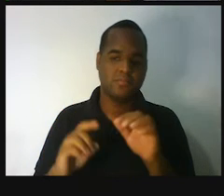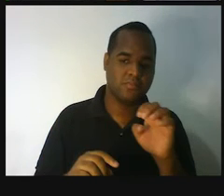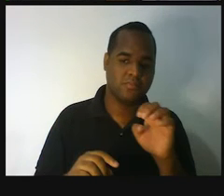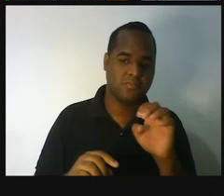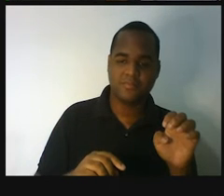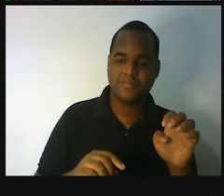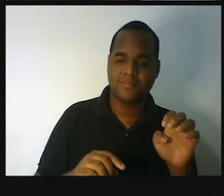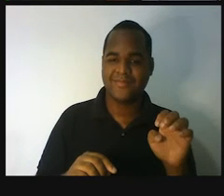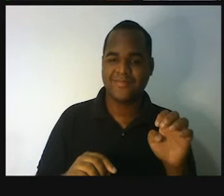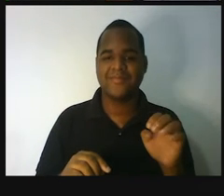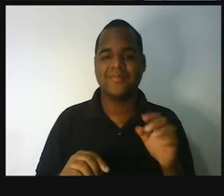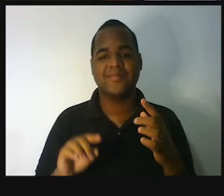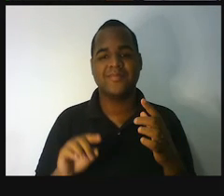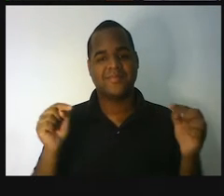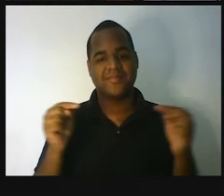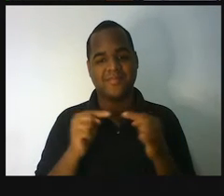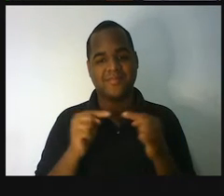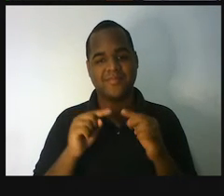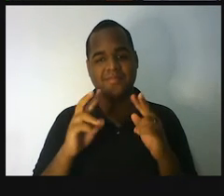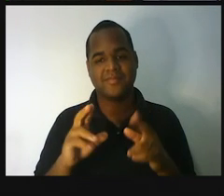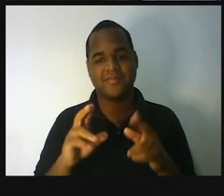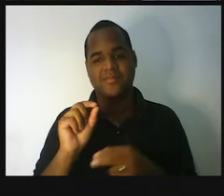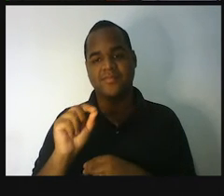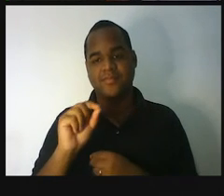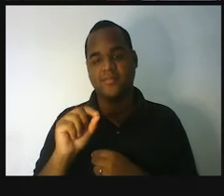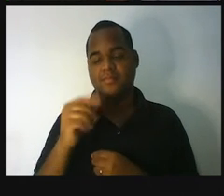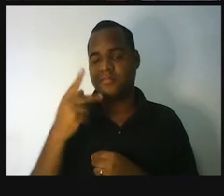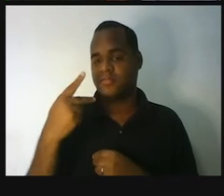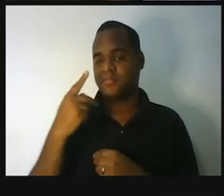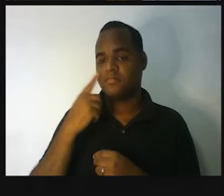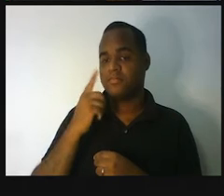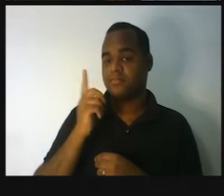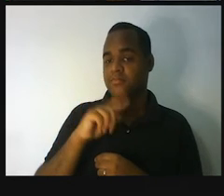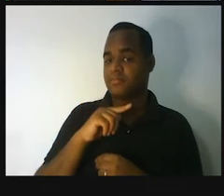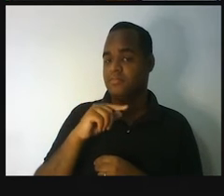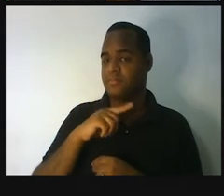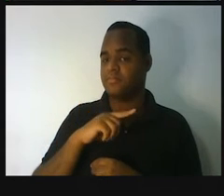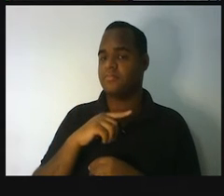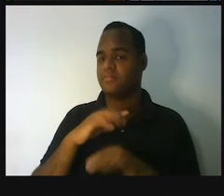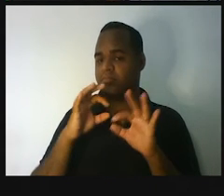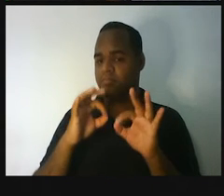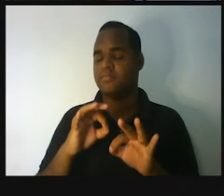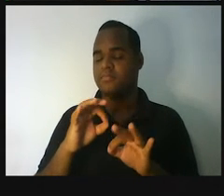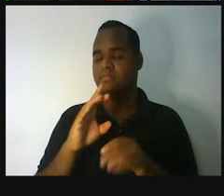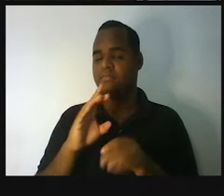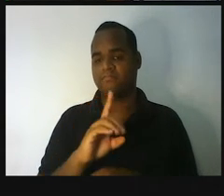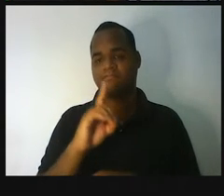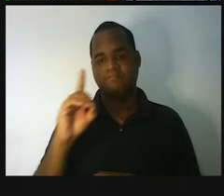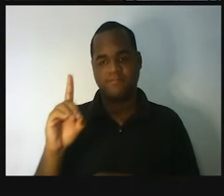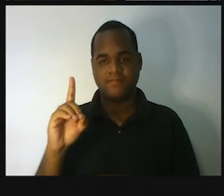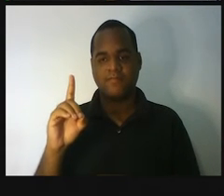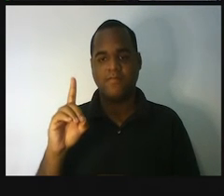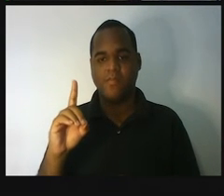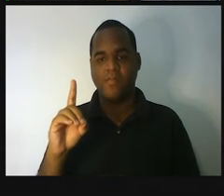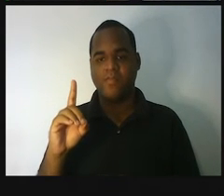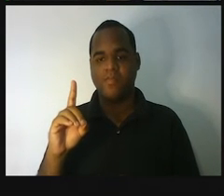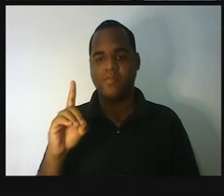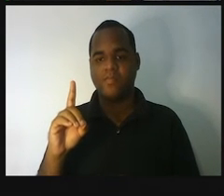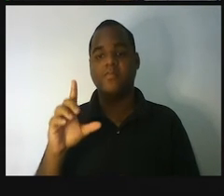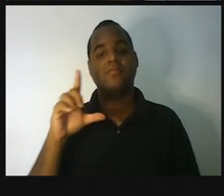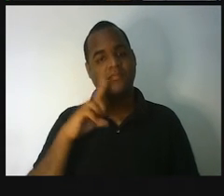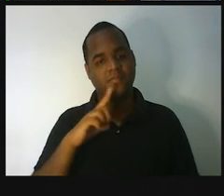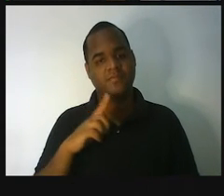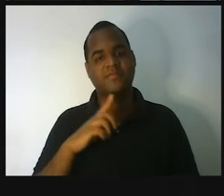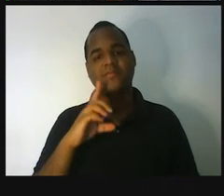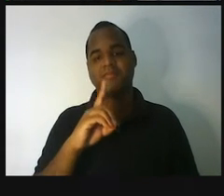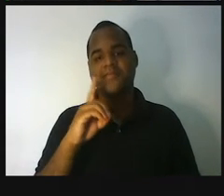É claro que a gente vai aqui, percebendo pelas setinhas, ó, que é para a direita. Então, do KM para o M, do quilômetro para o metro, a gente vai para a